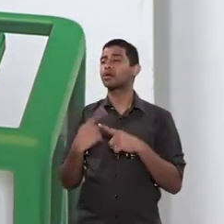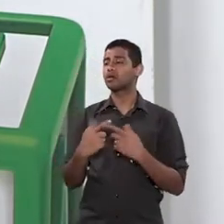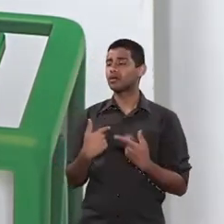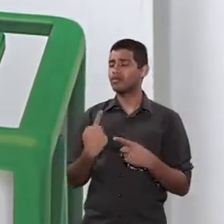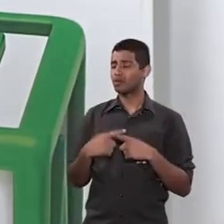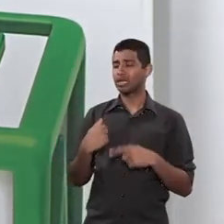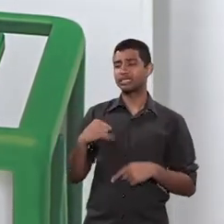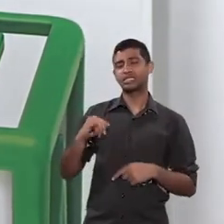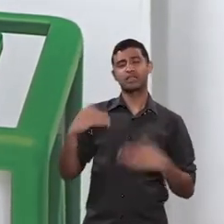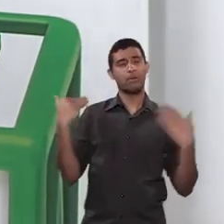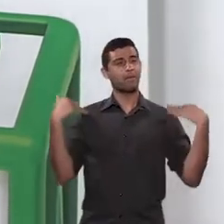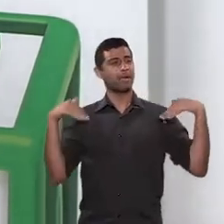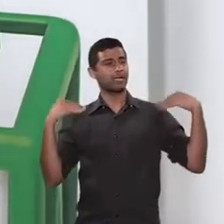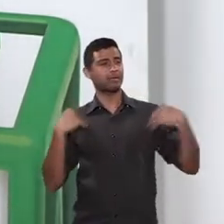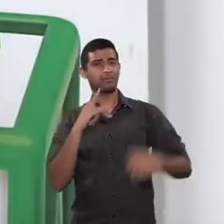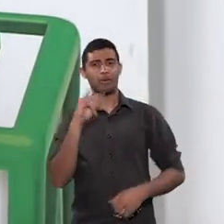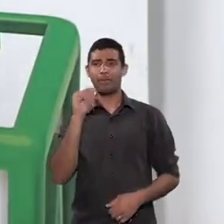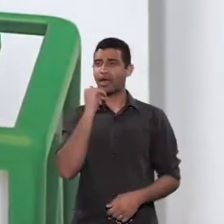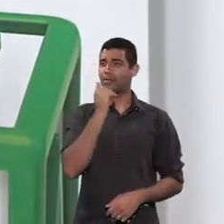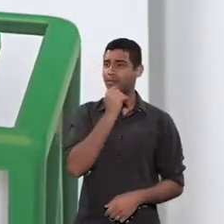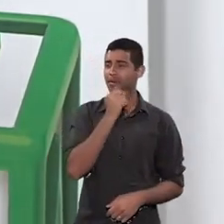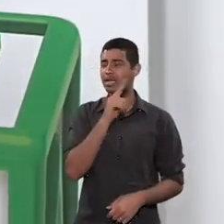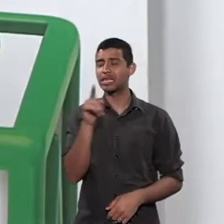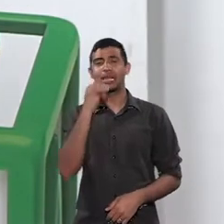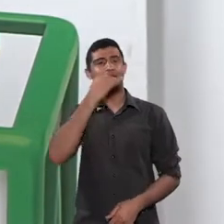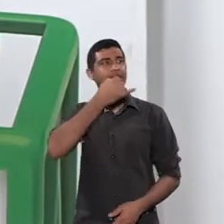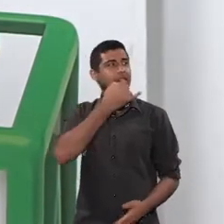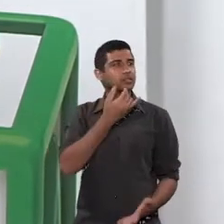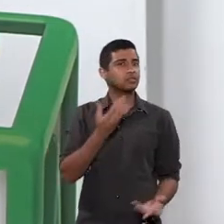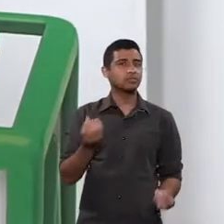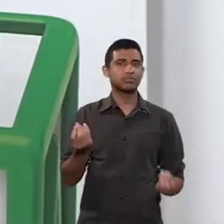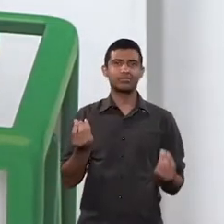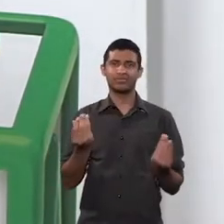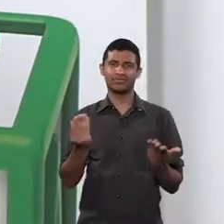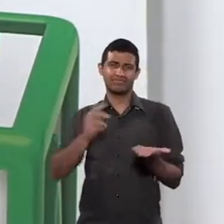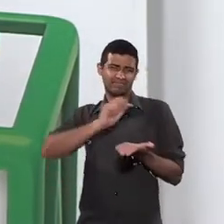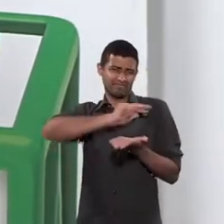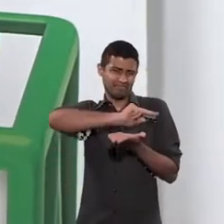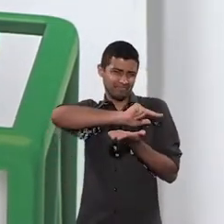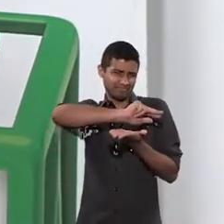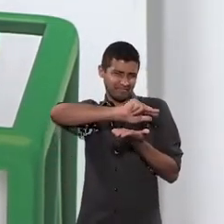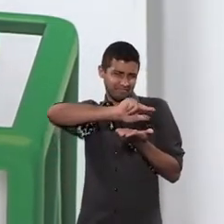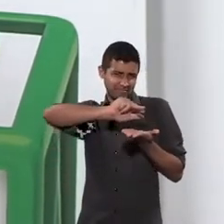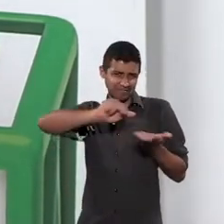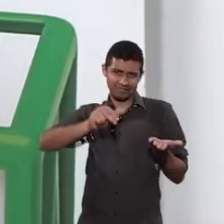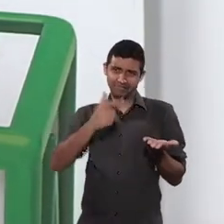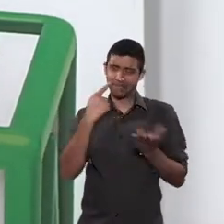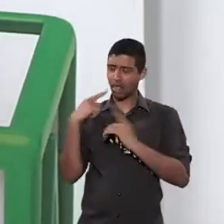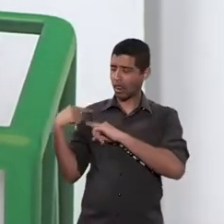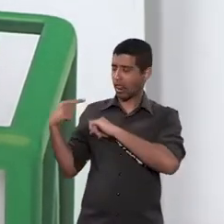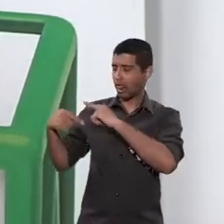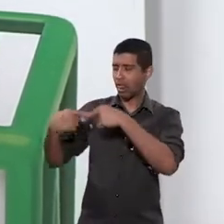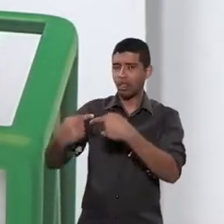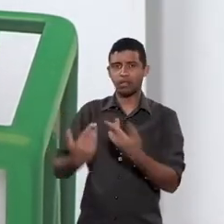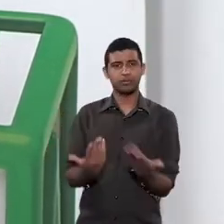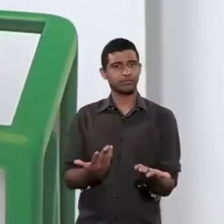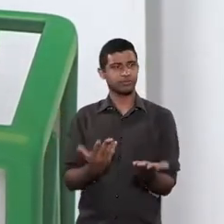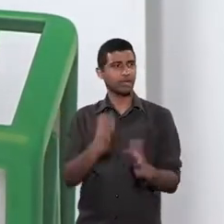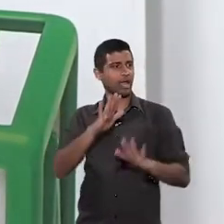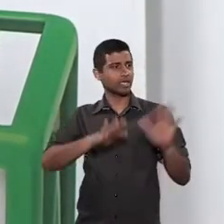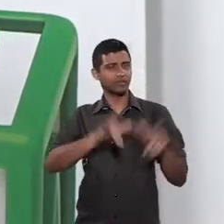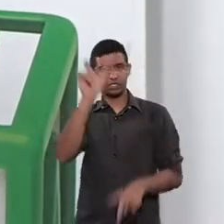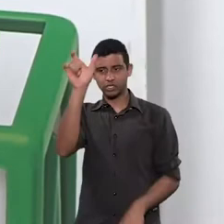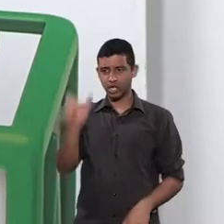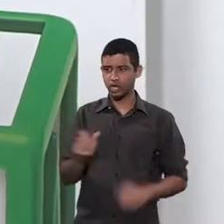quê? Porque se eu passear, a minha pai ou mãe fica triste. Então, há uma série de nuances de construção que, às vezes, nem é feito na